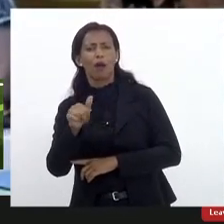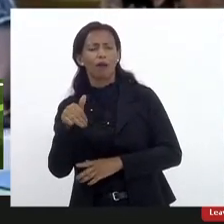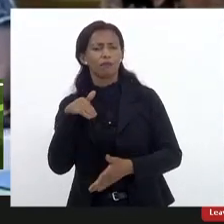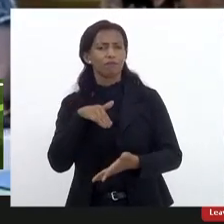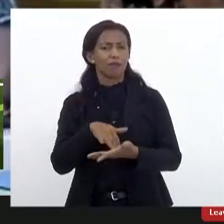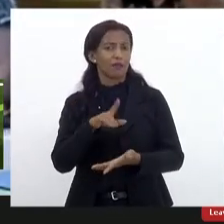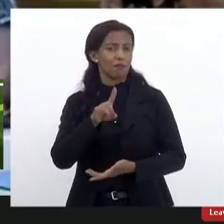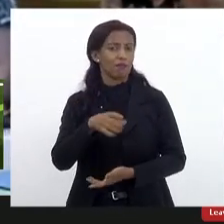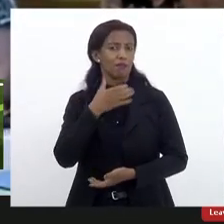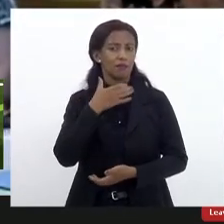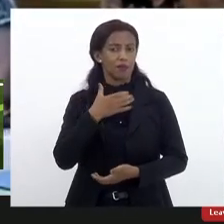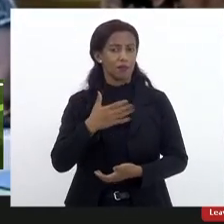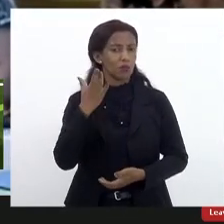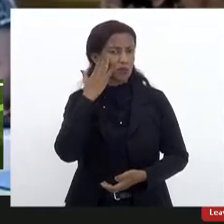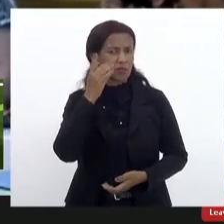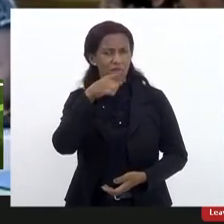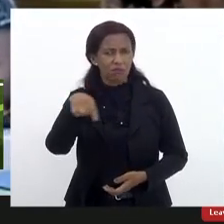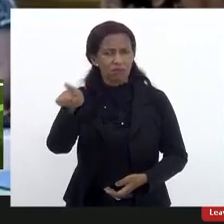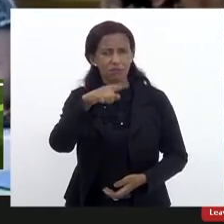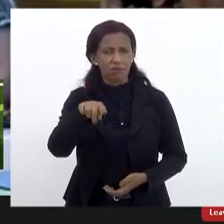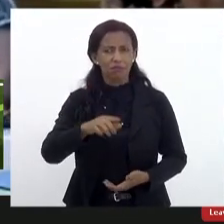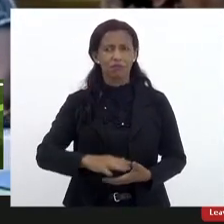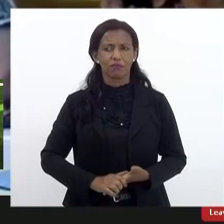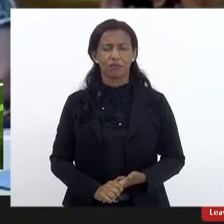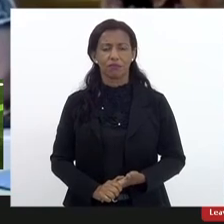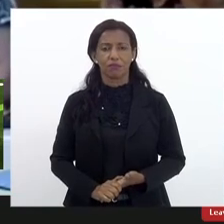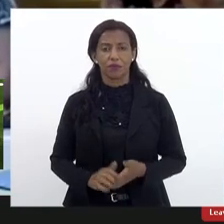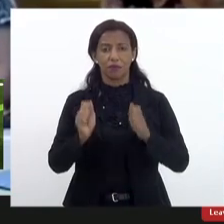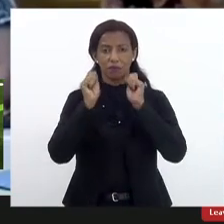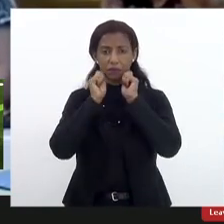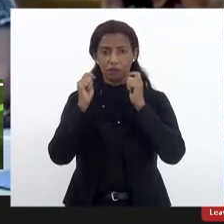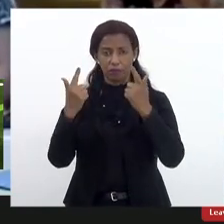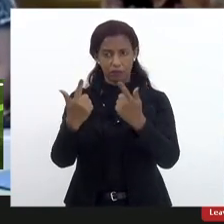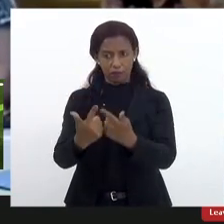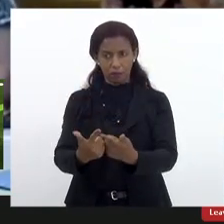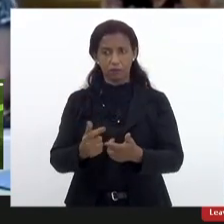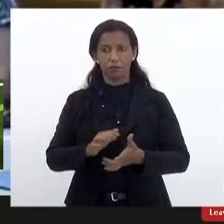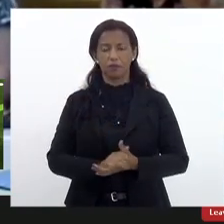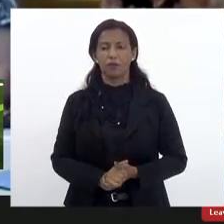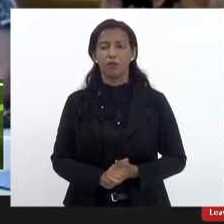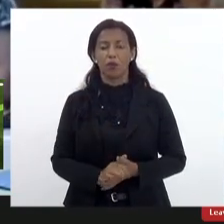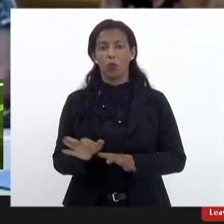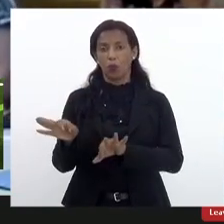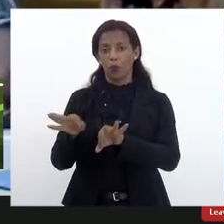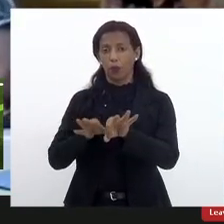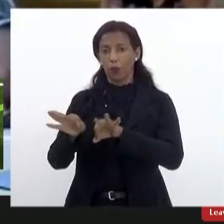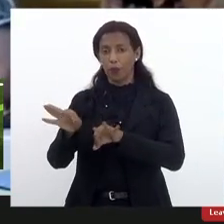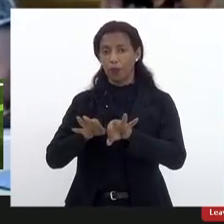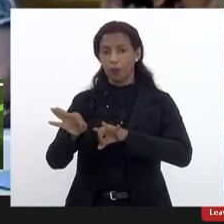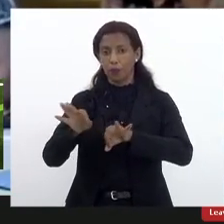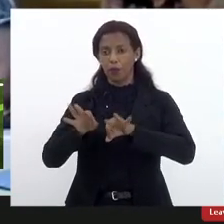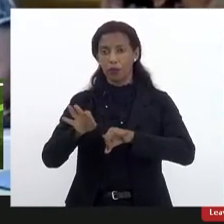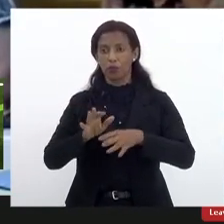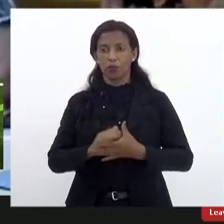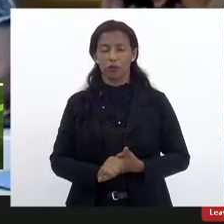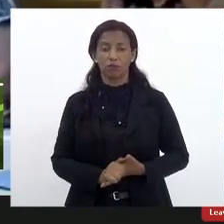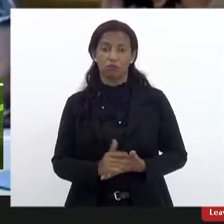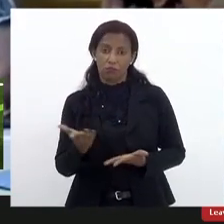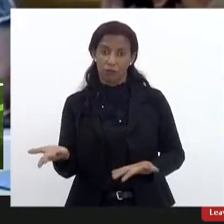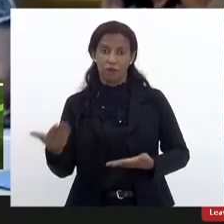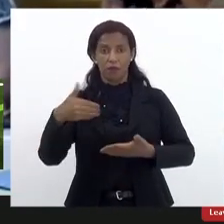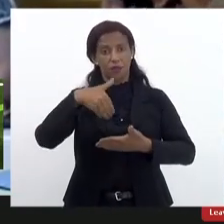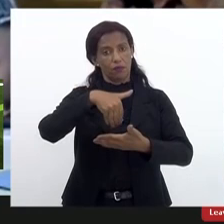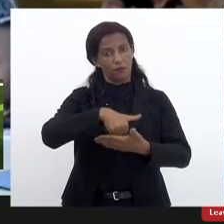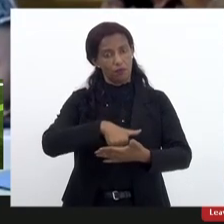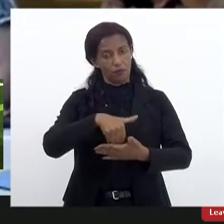Eu sei que vocês estão aí na Assembleia com um projeto que deve ser votado